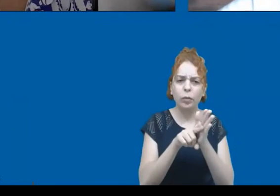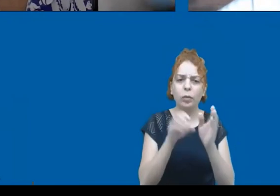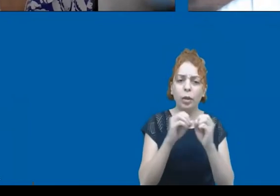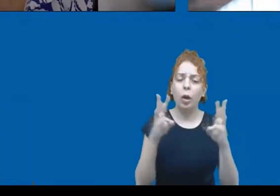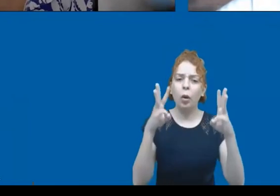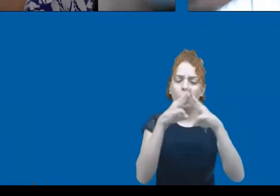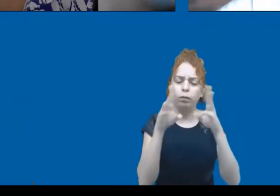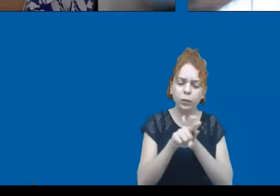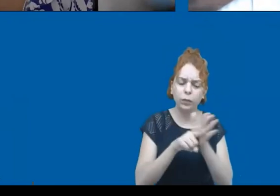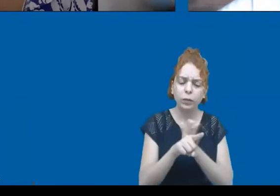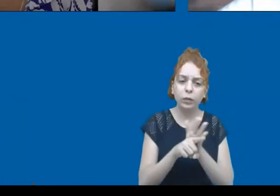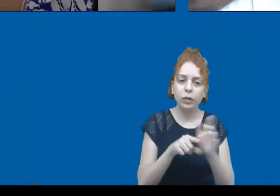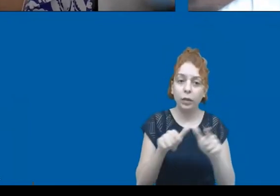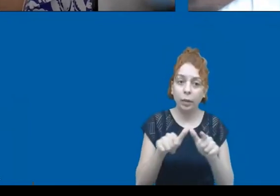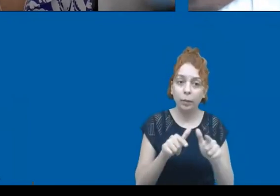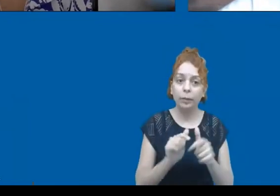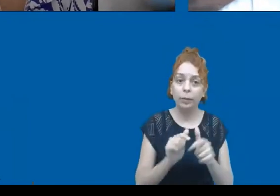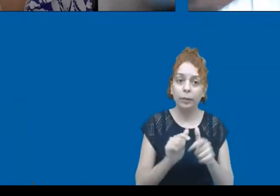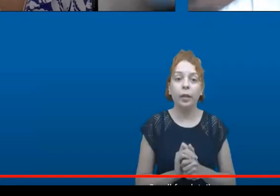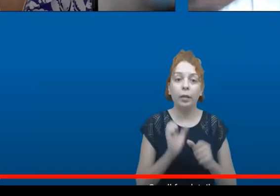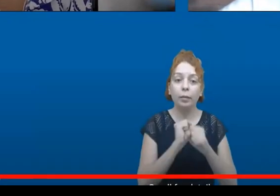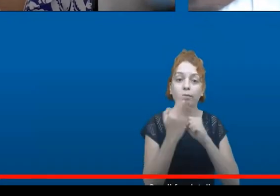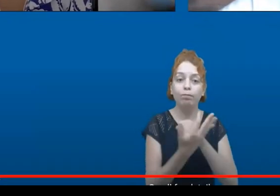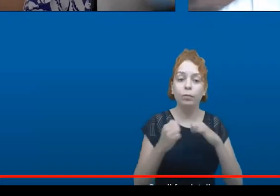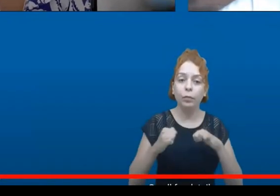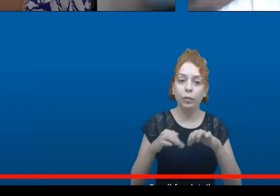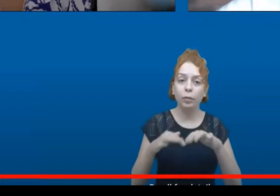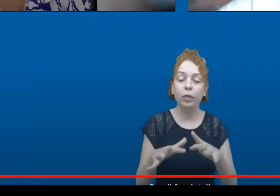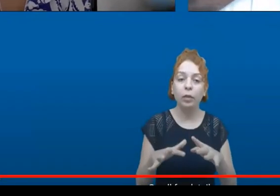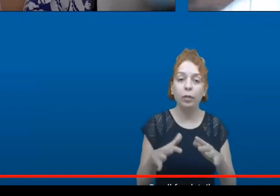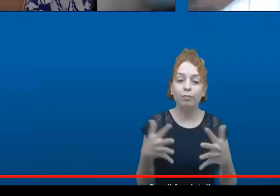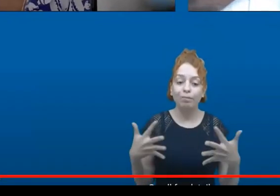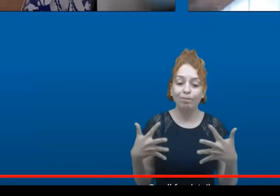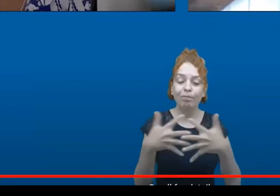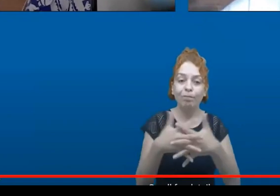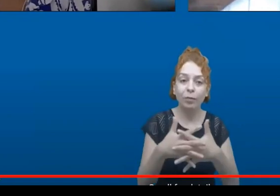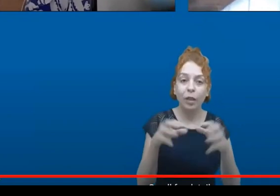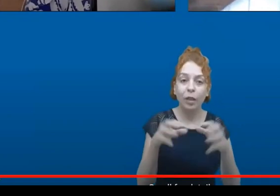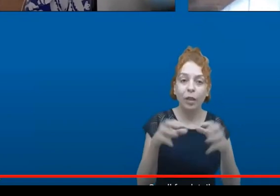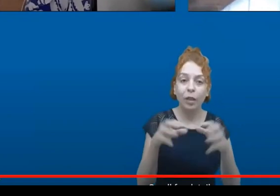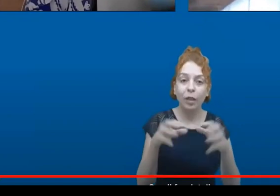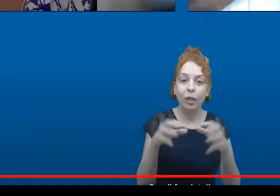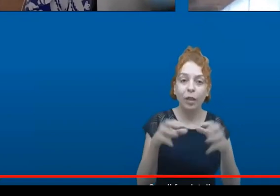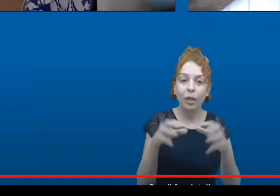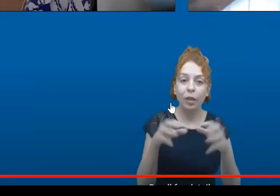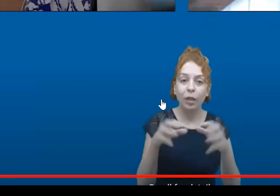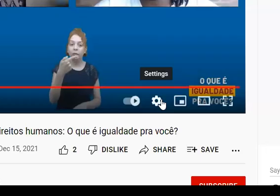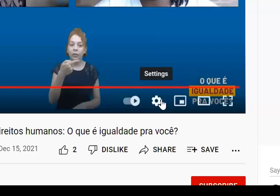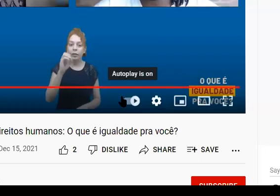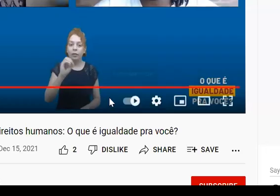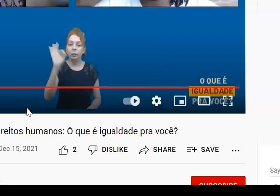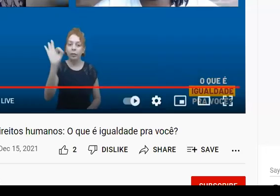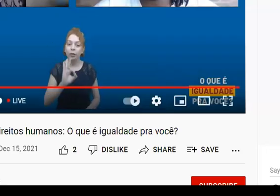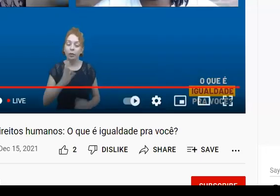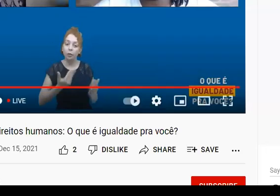do Trabalho, a pandemia de Covid-19 interrompeu a educação de 70% dos jovens.